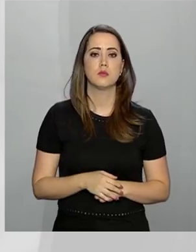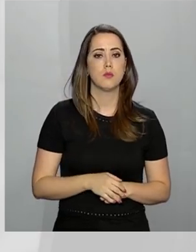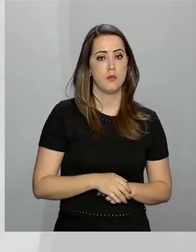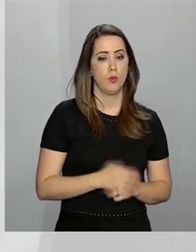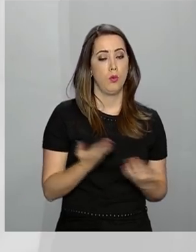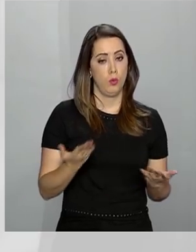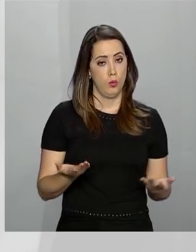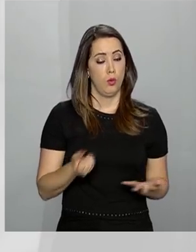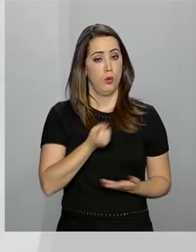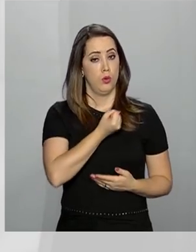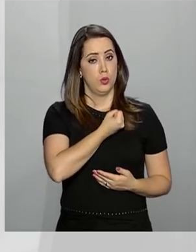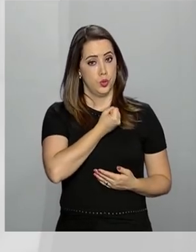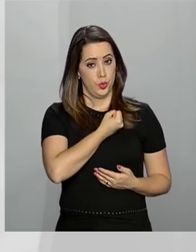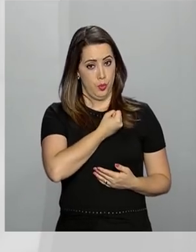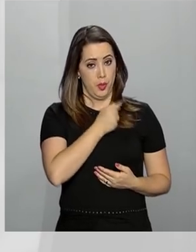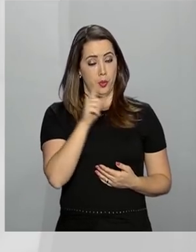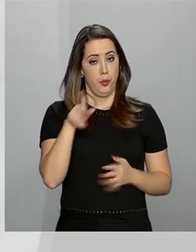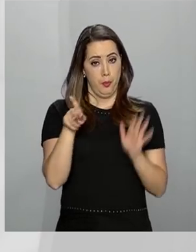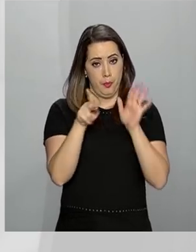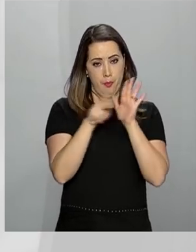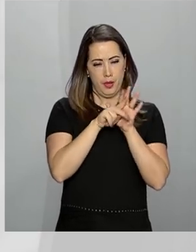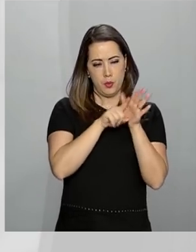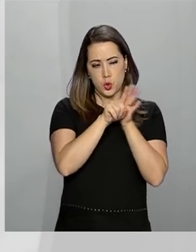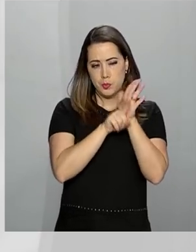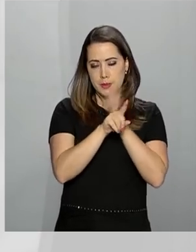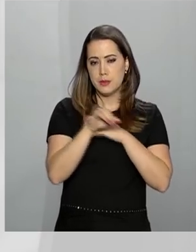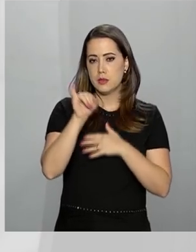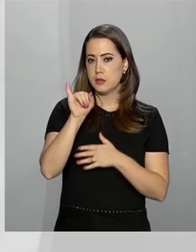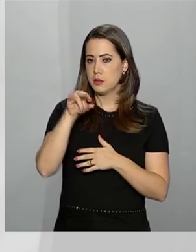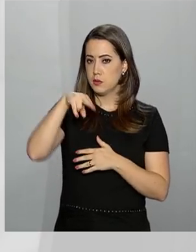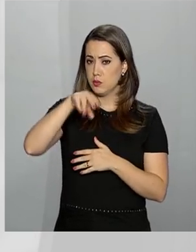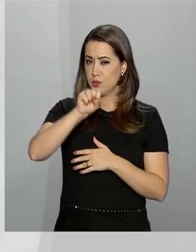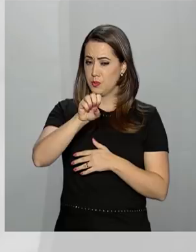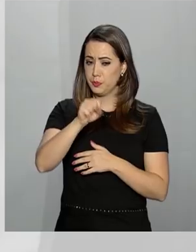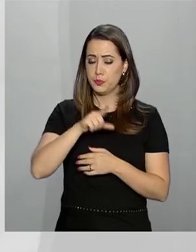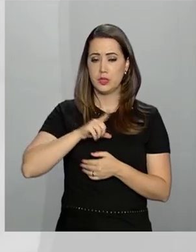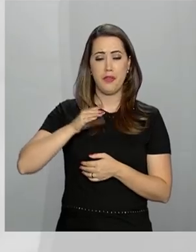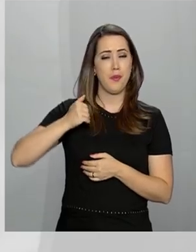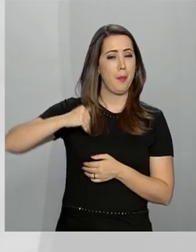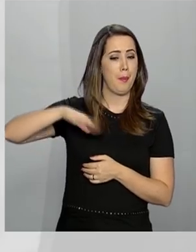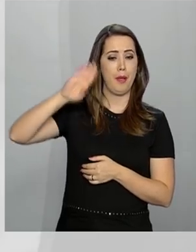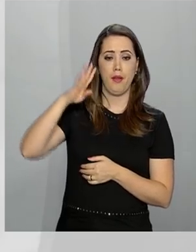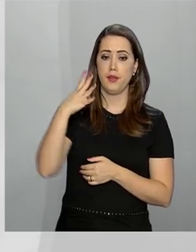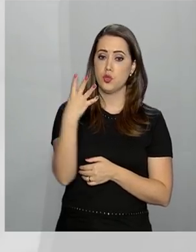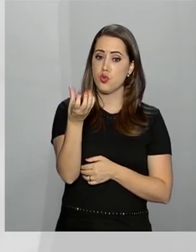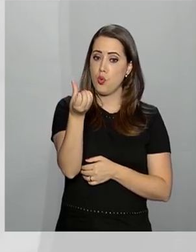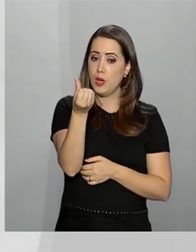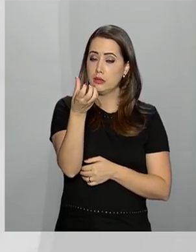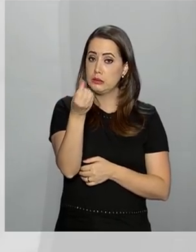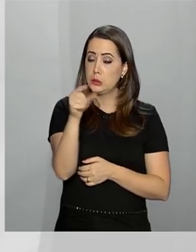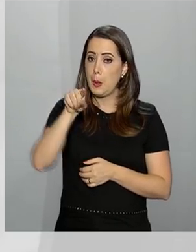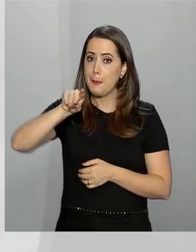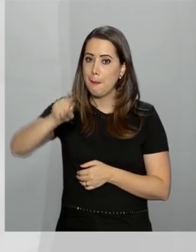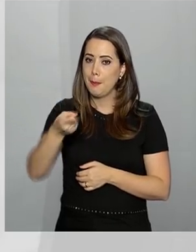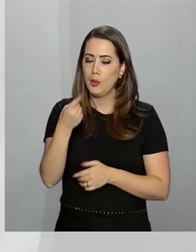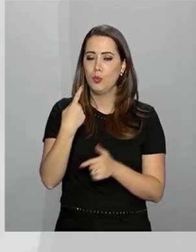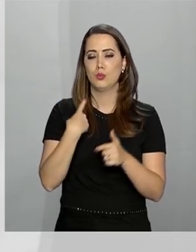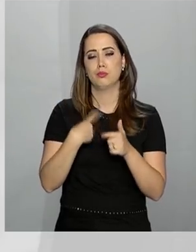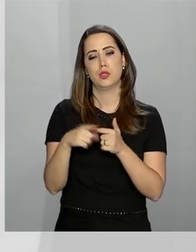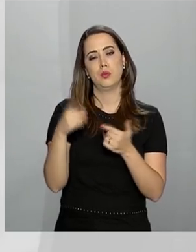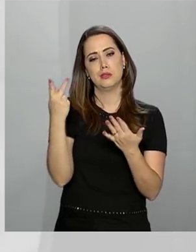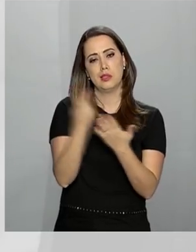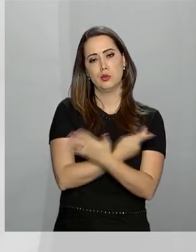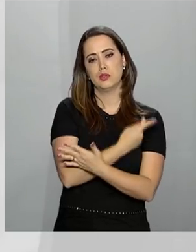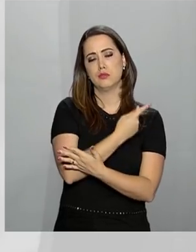Segundo dados do INSS, no ano passado, foram registrados mais de 466 mil acidentes.